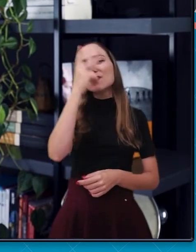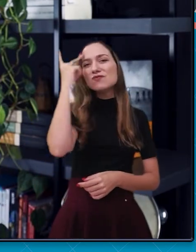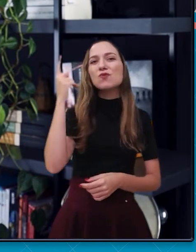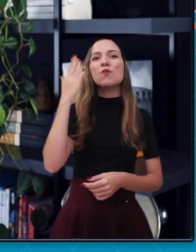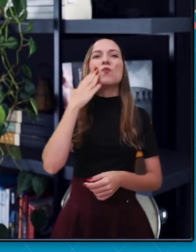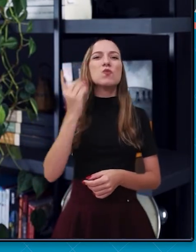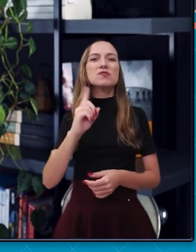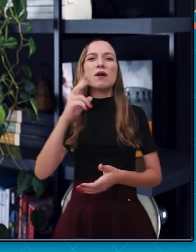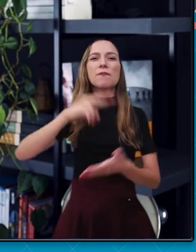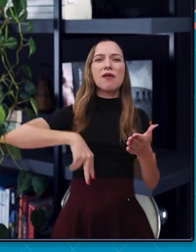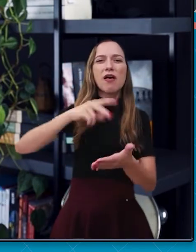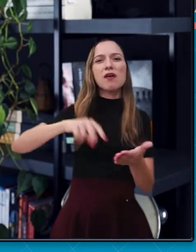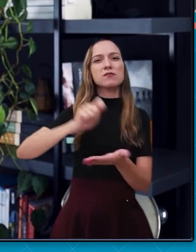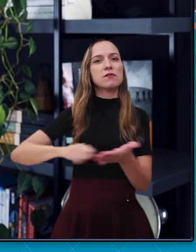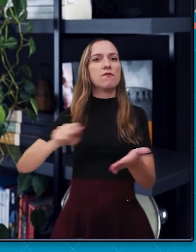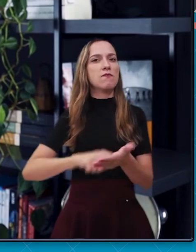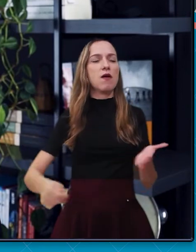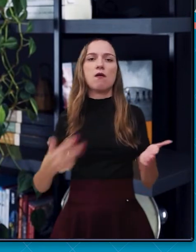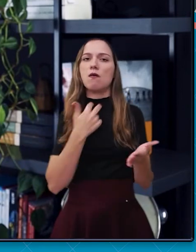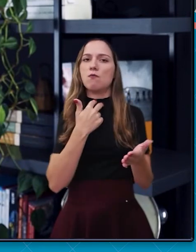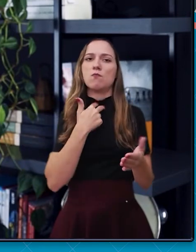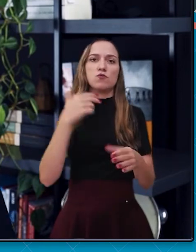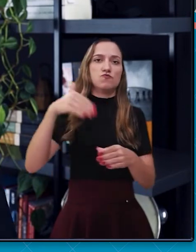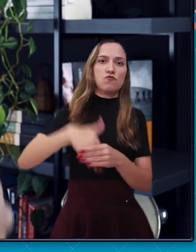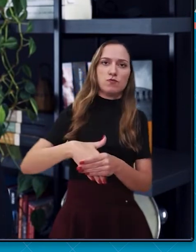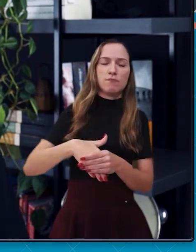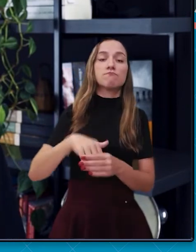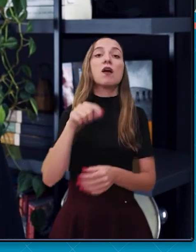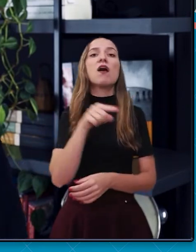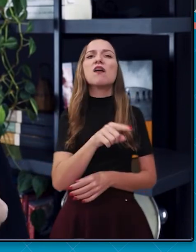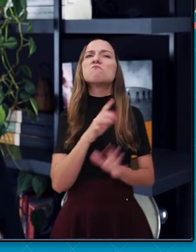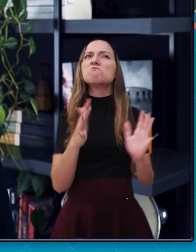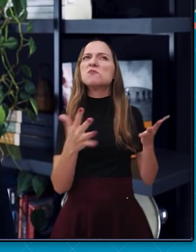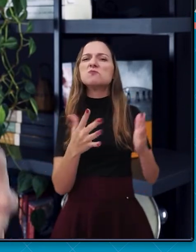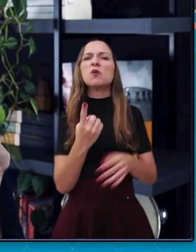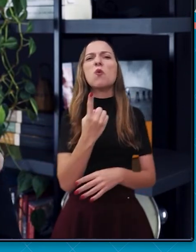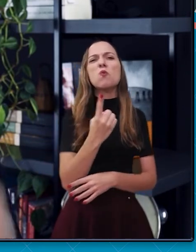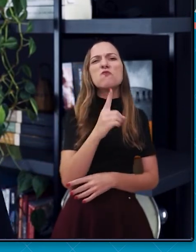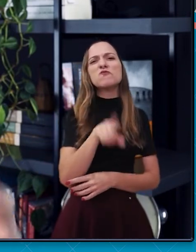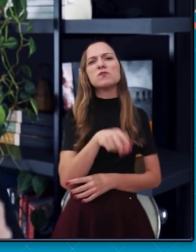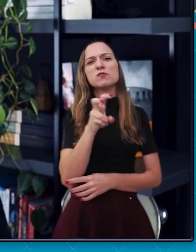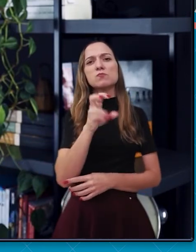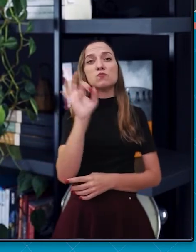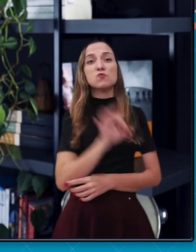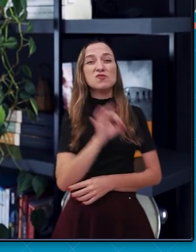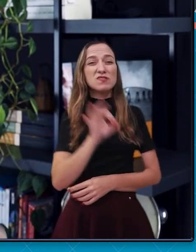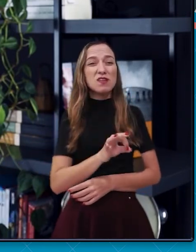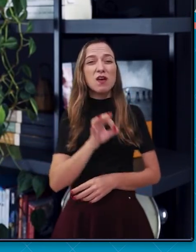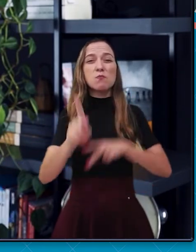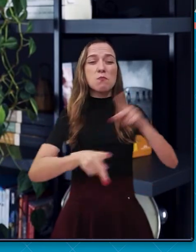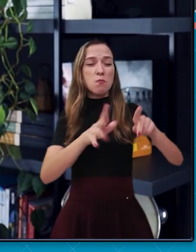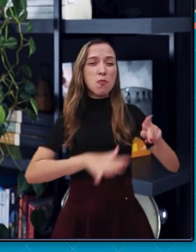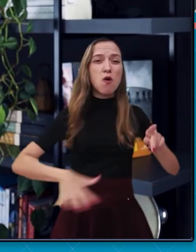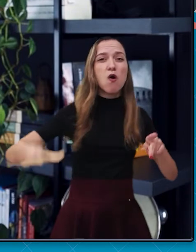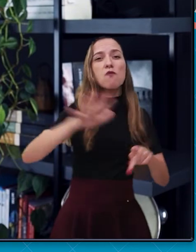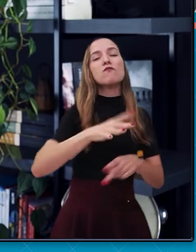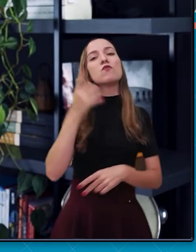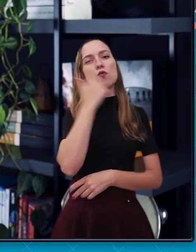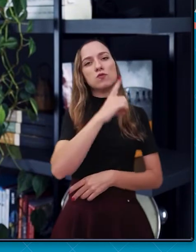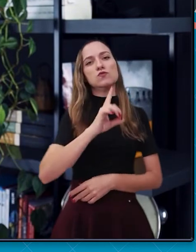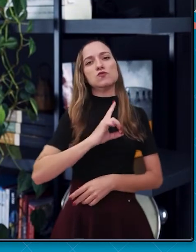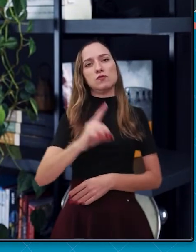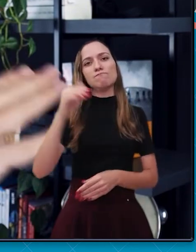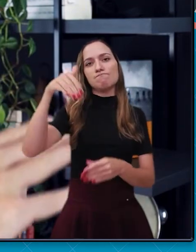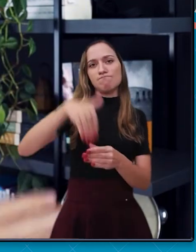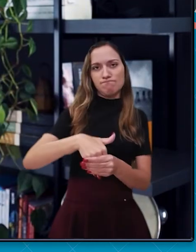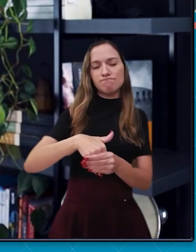analfabeto. Estima-se que, nesse período, apenas 1,5% da população tinha direito a voto no